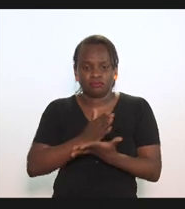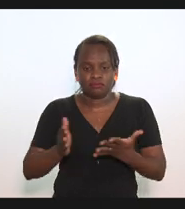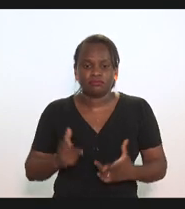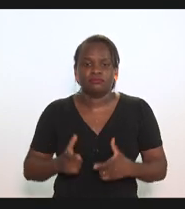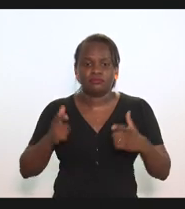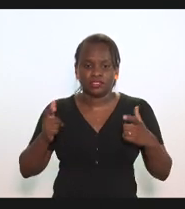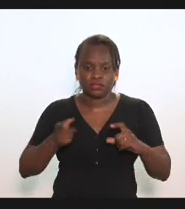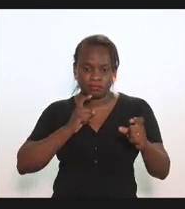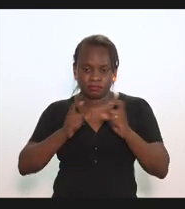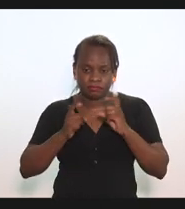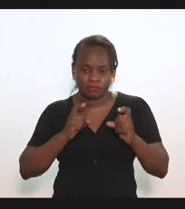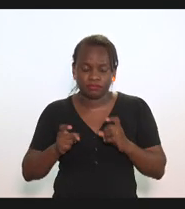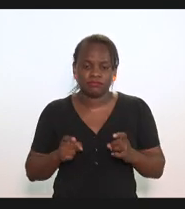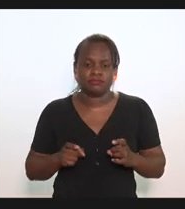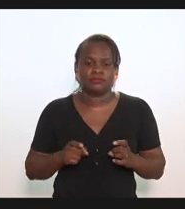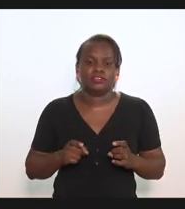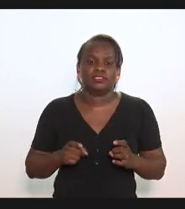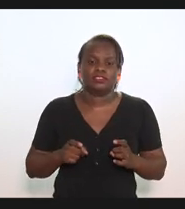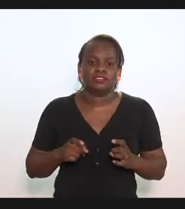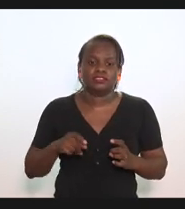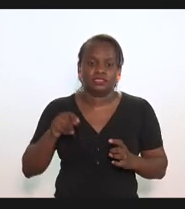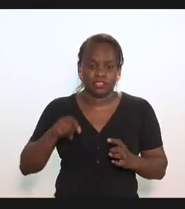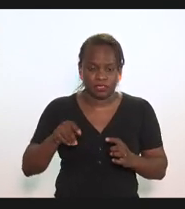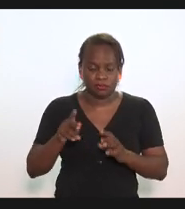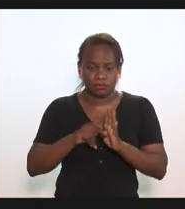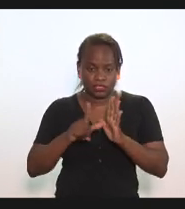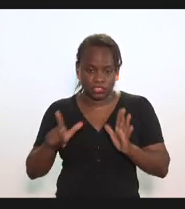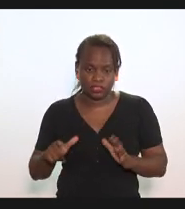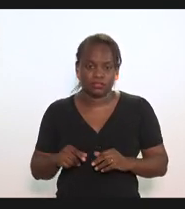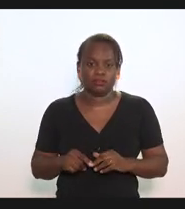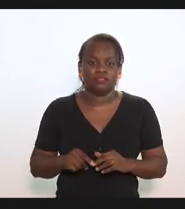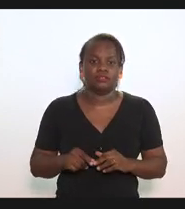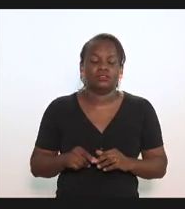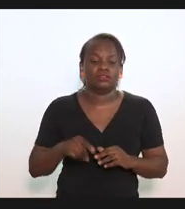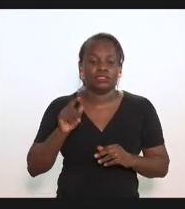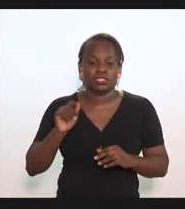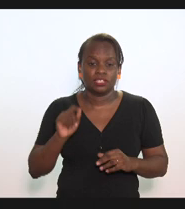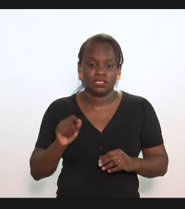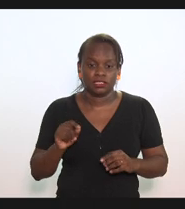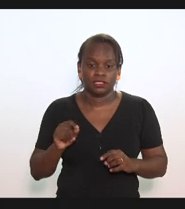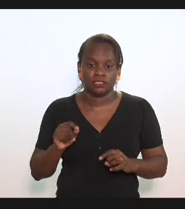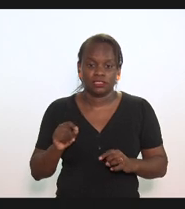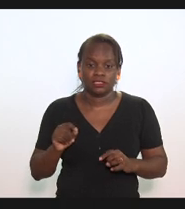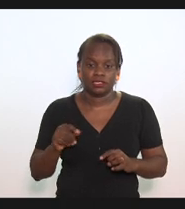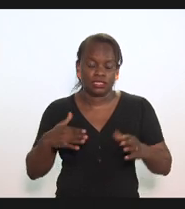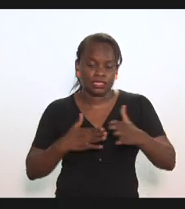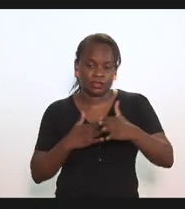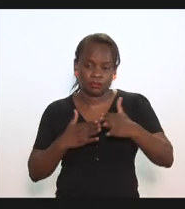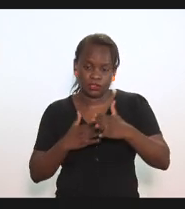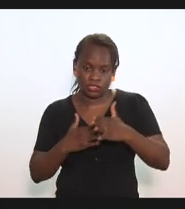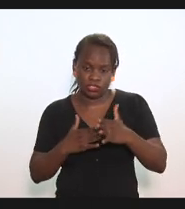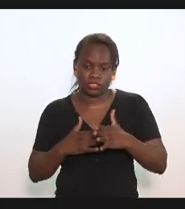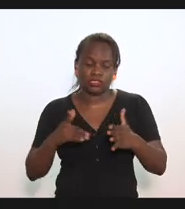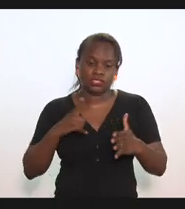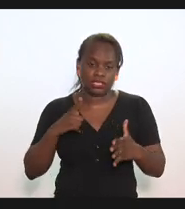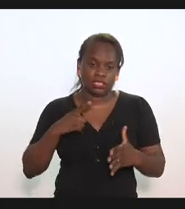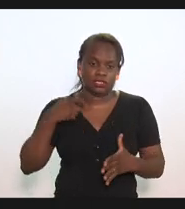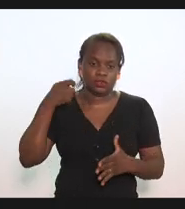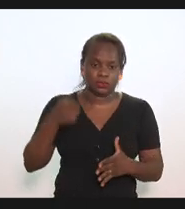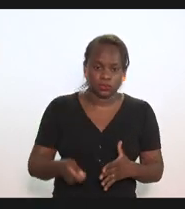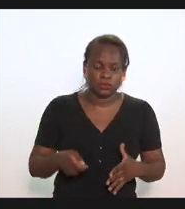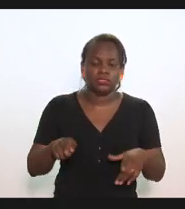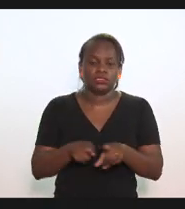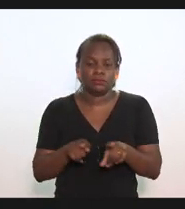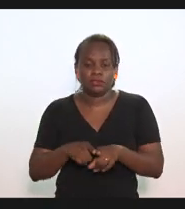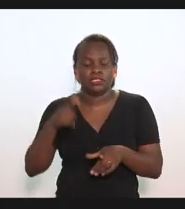maior discussão nesse projeto de lei a questão do limite que seria imposto e